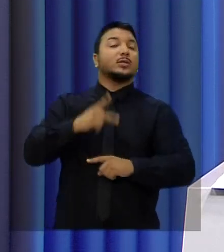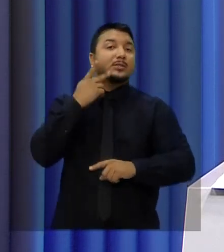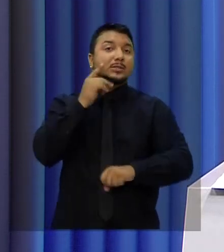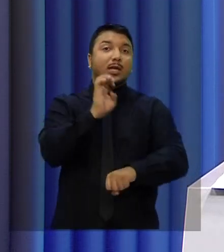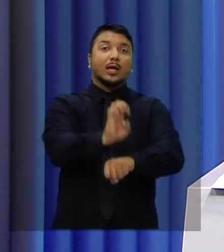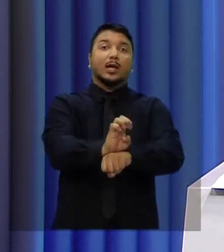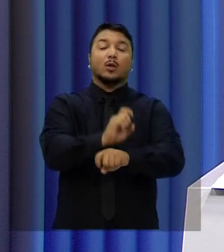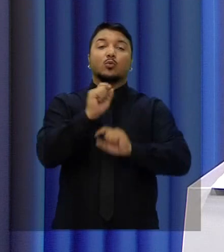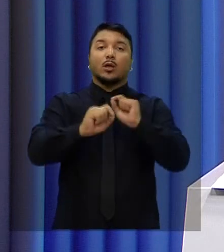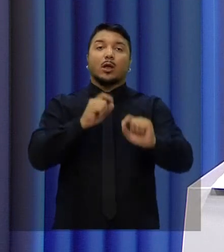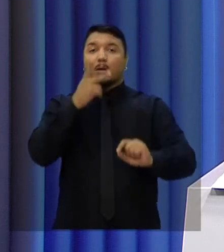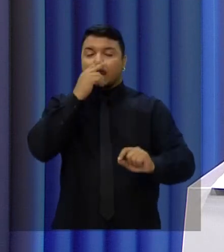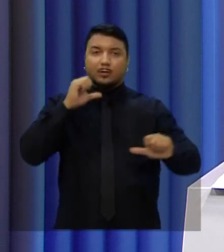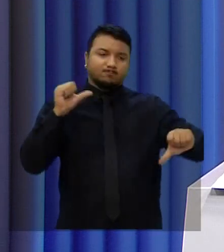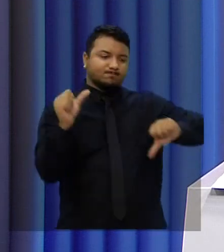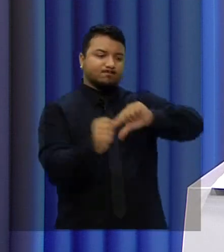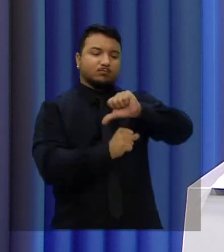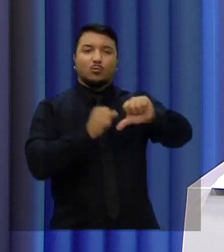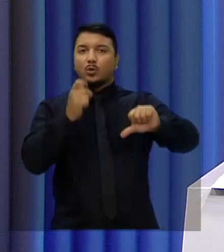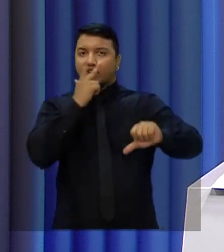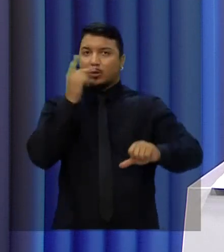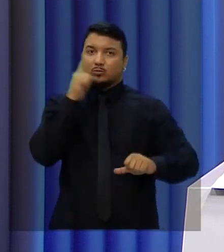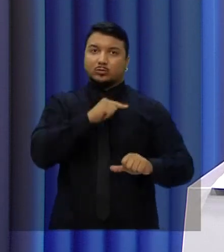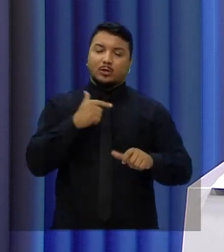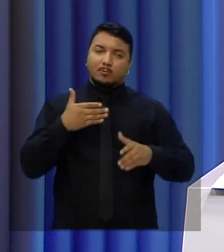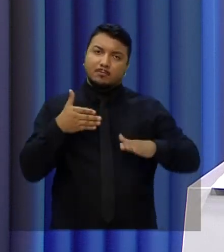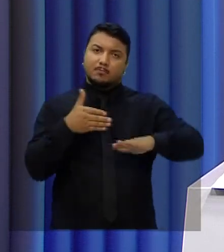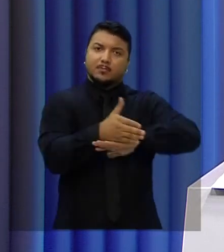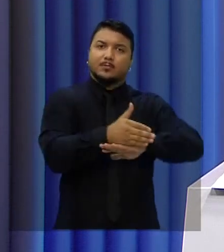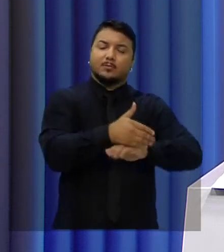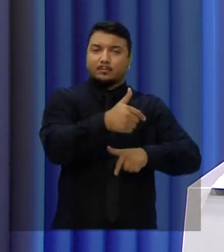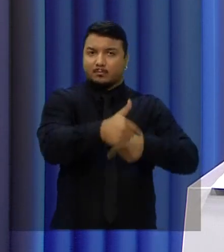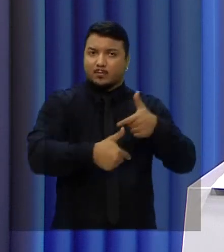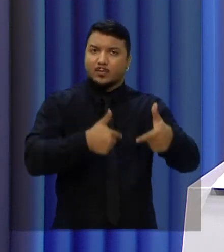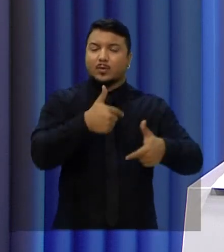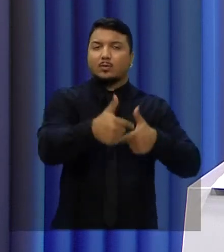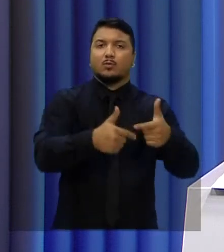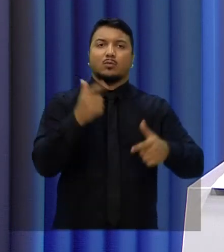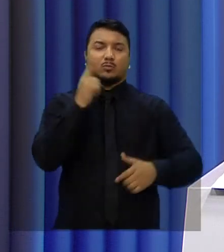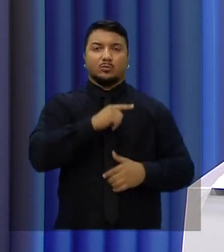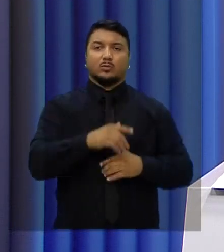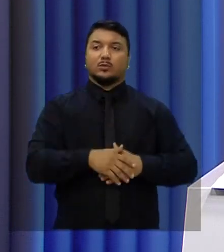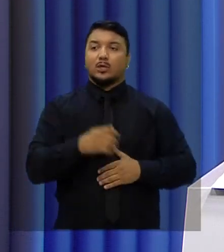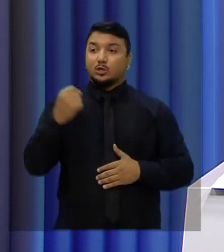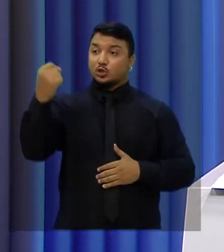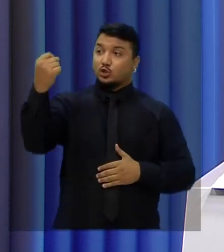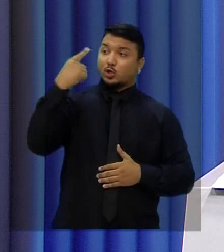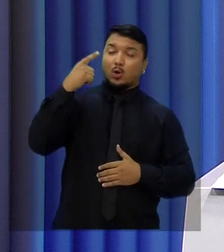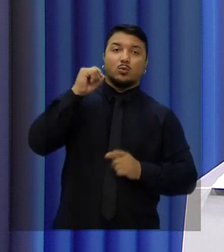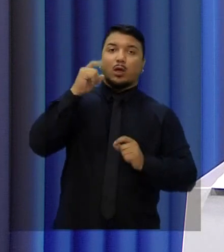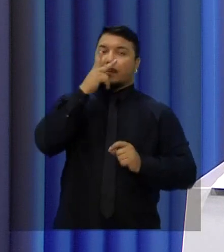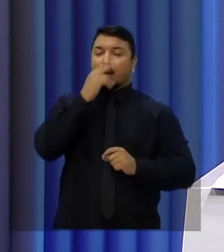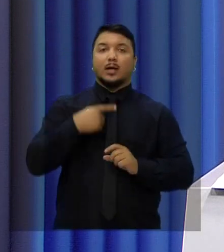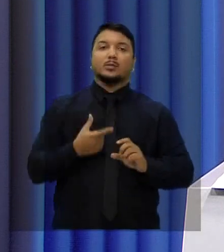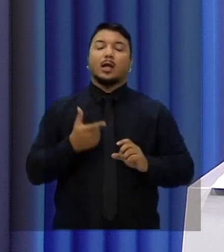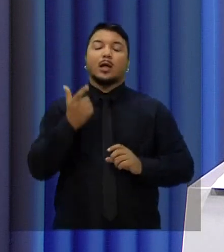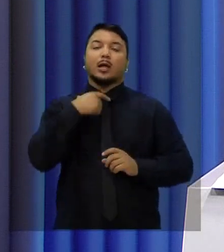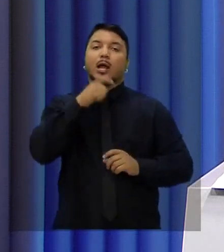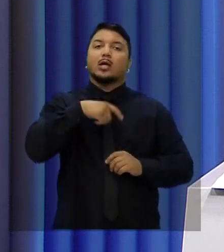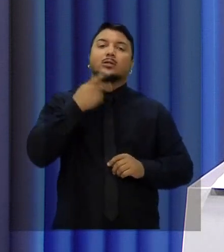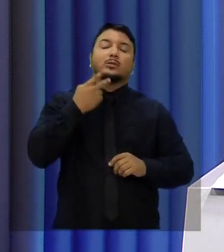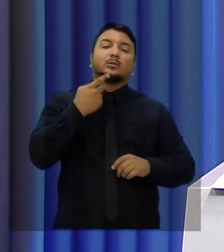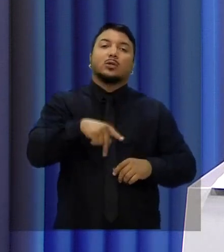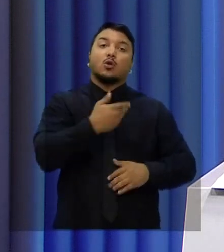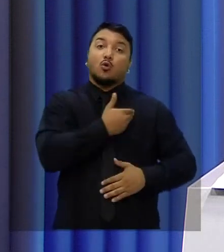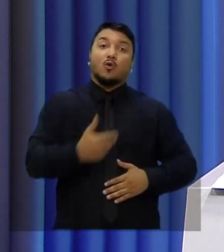para transformar isso em riqueza, em oportunidade ao nosso povo. E essa energia do sol vai virar crédito para o governo do Estado. O Estado vai